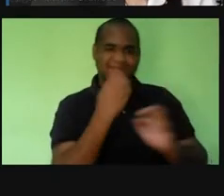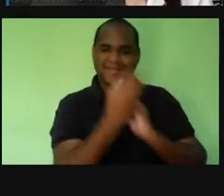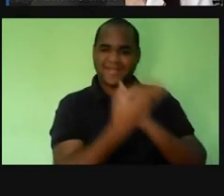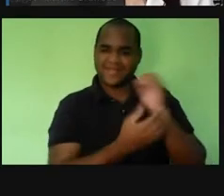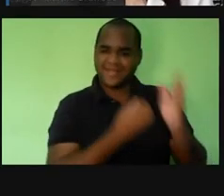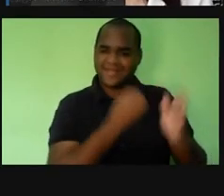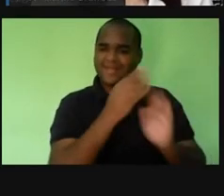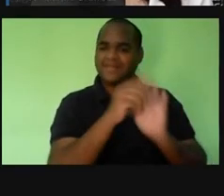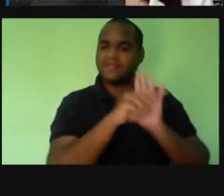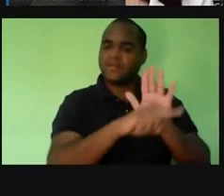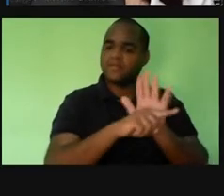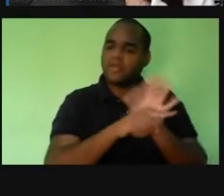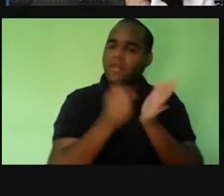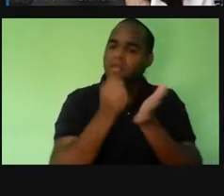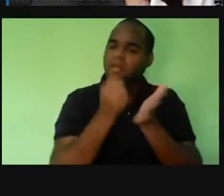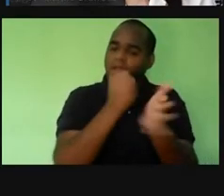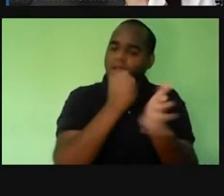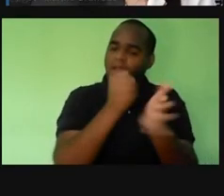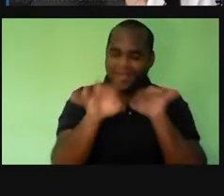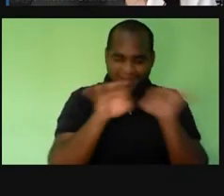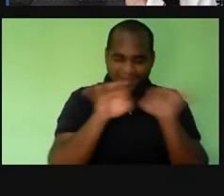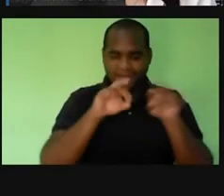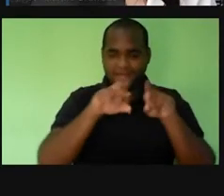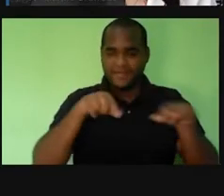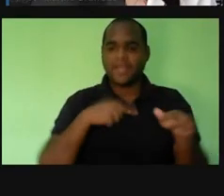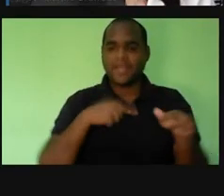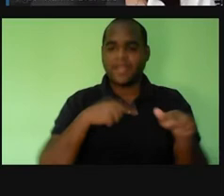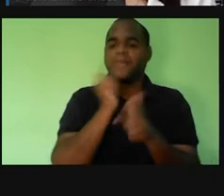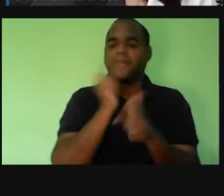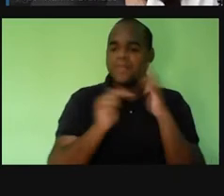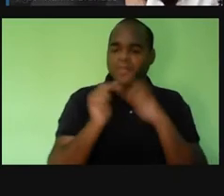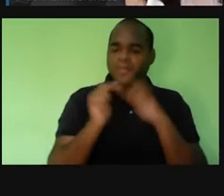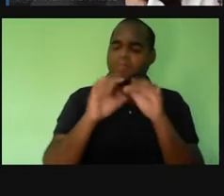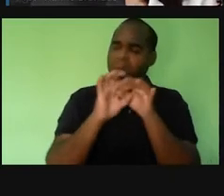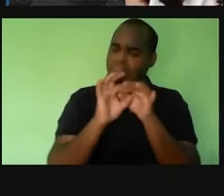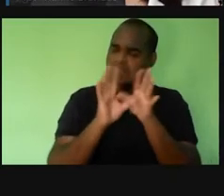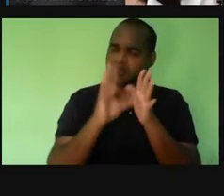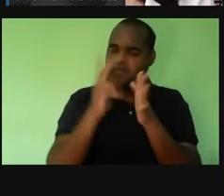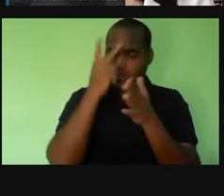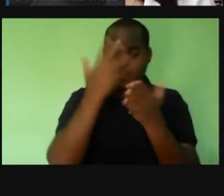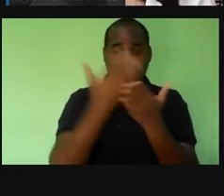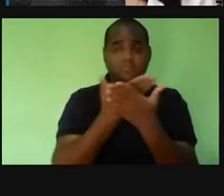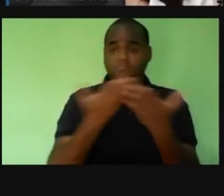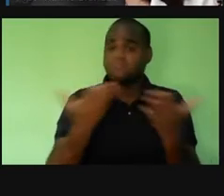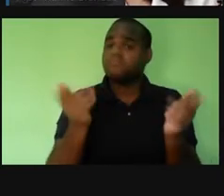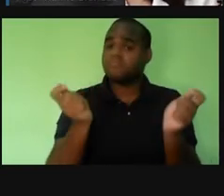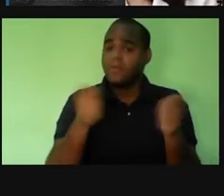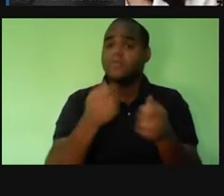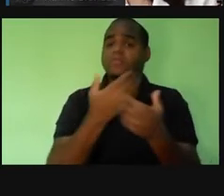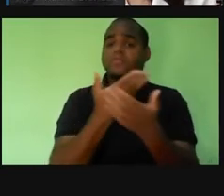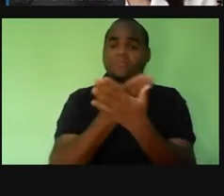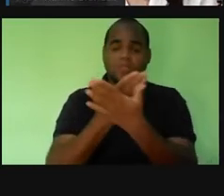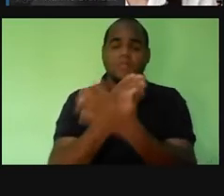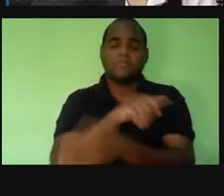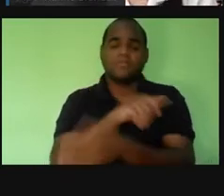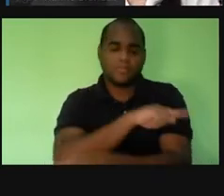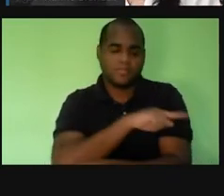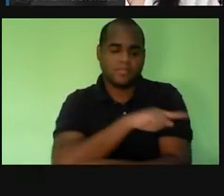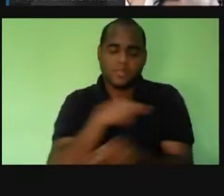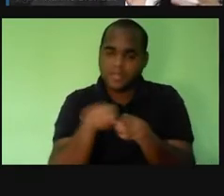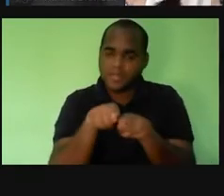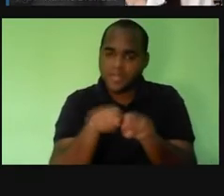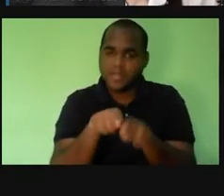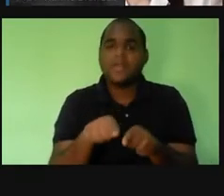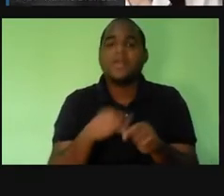apoiam esse projeto, permitindo que esse recurso seja livre para todos os estudantes e professores. Então,